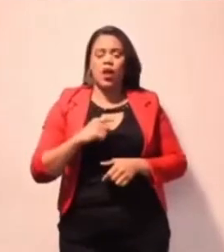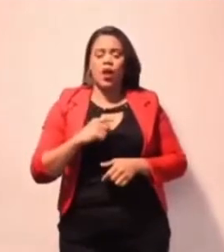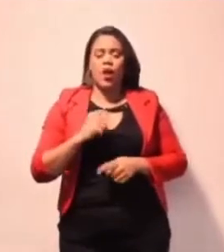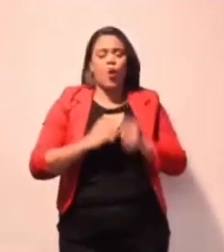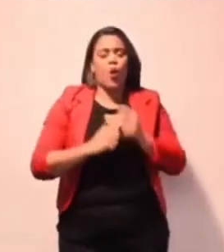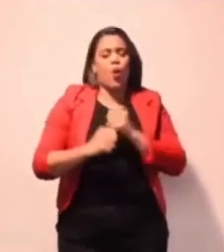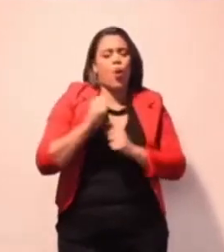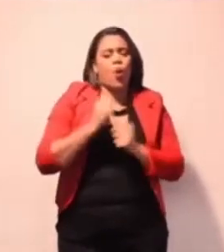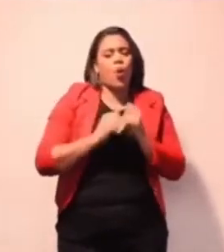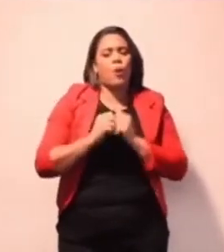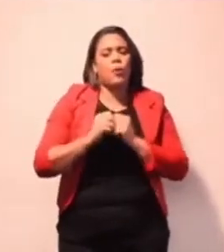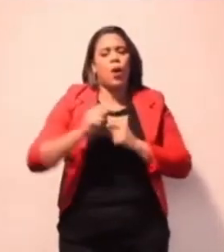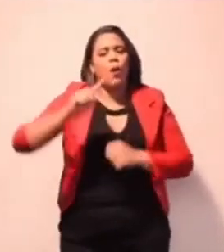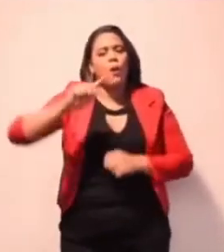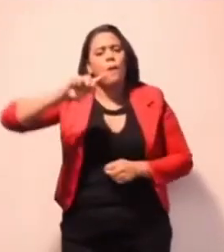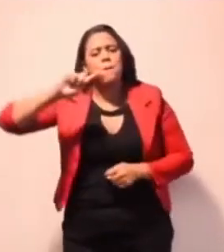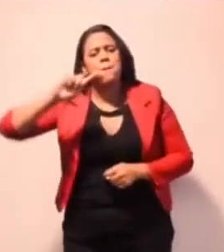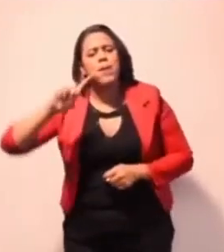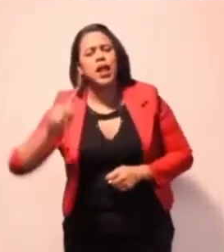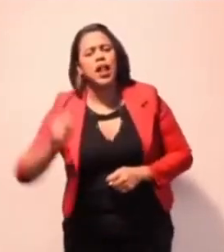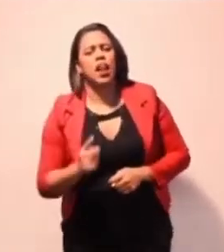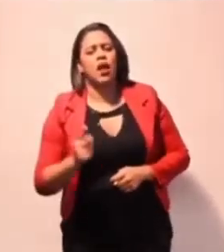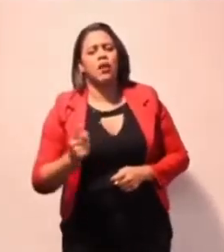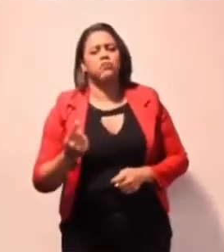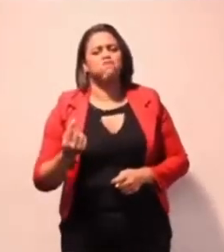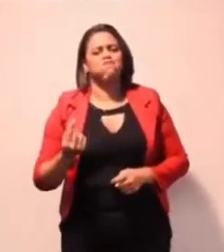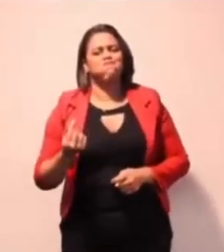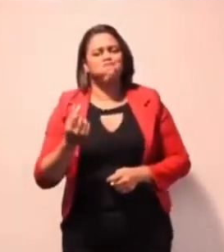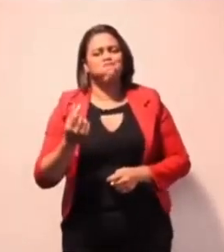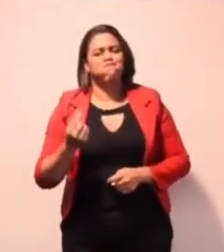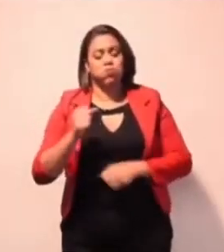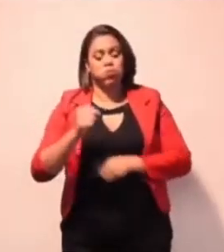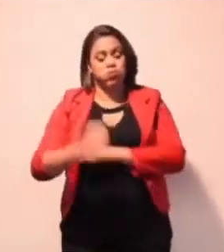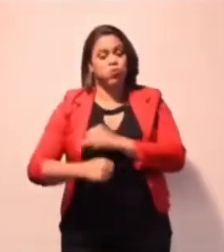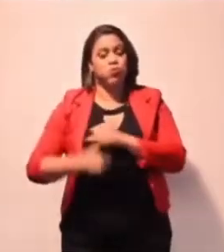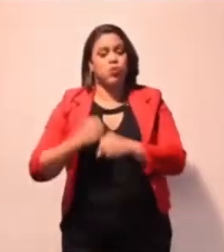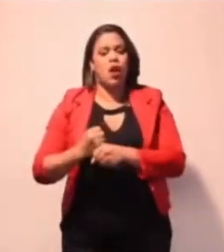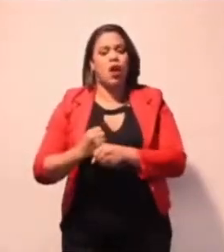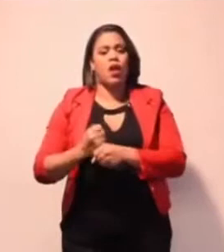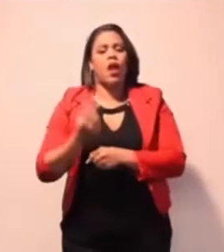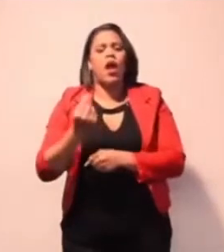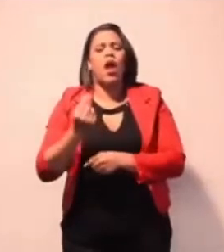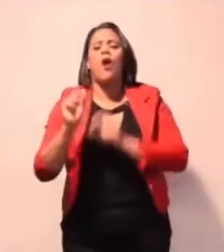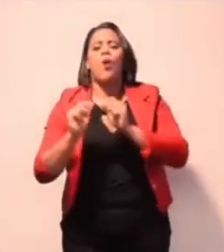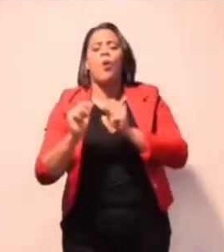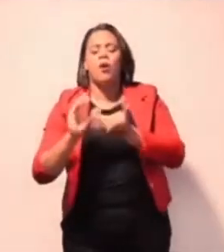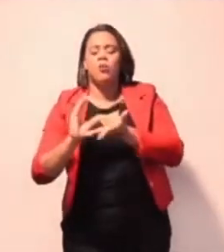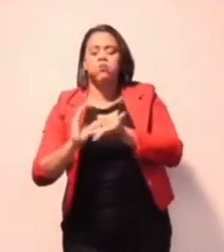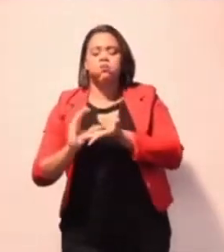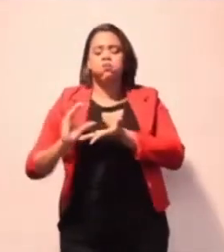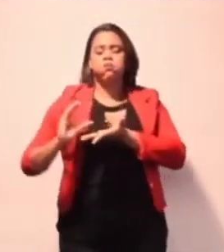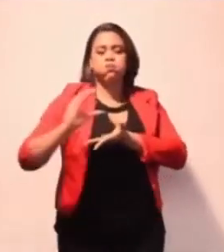de reais por ano e esse dinheiro será investido na saúde. E a